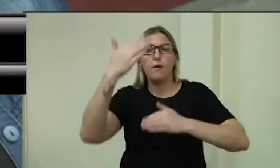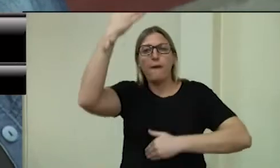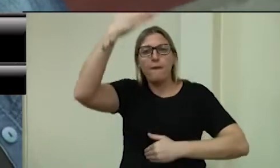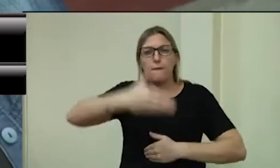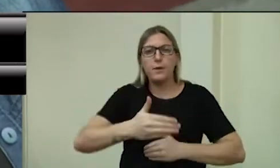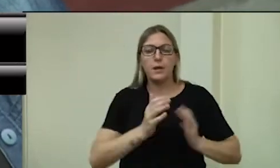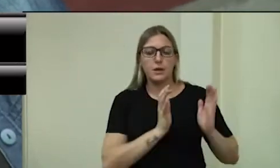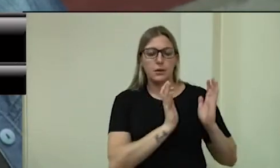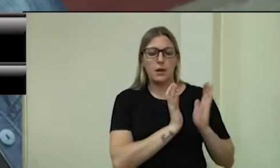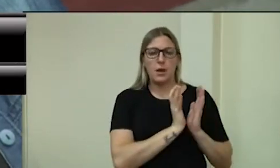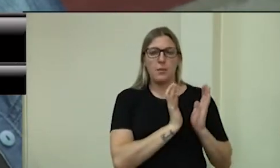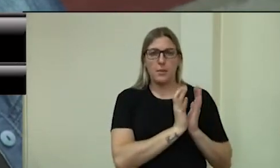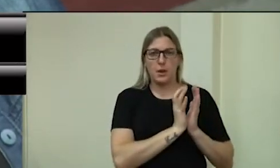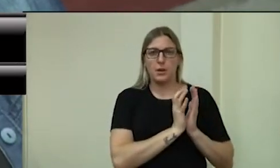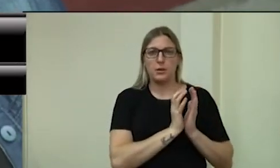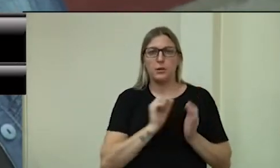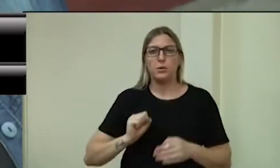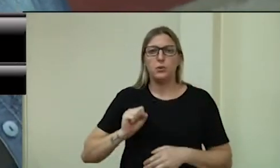117.